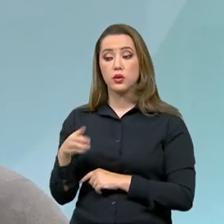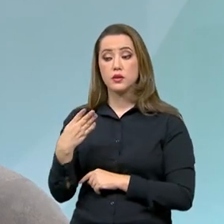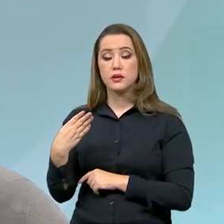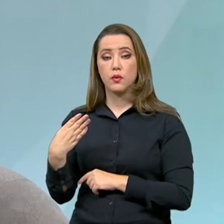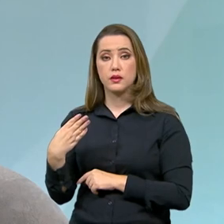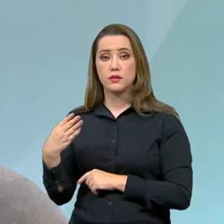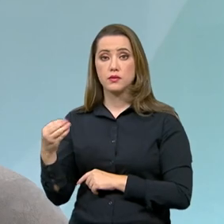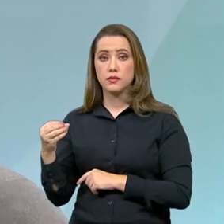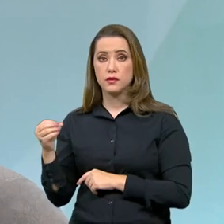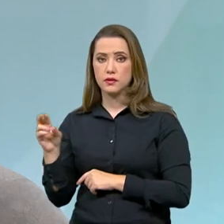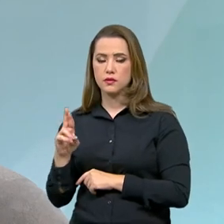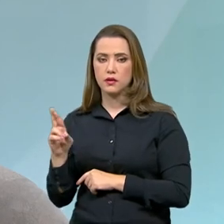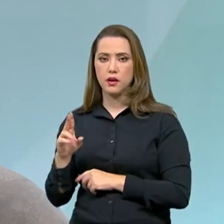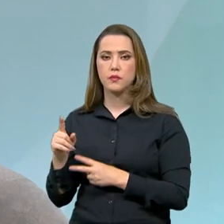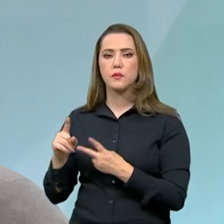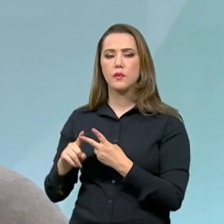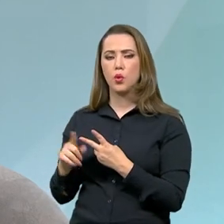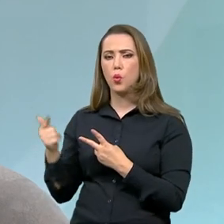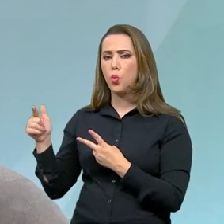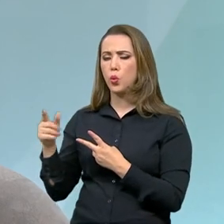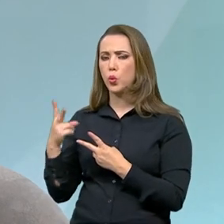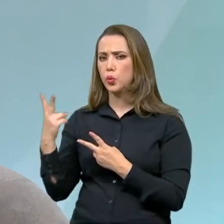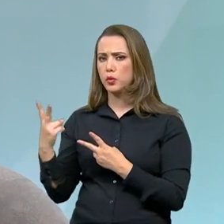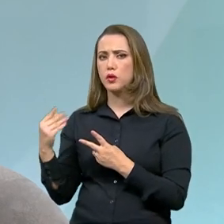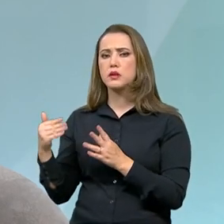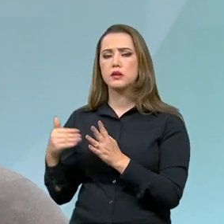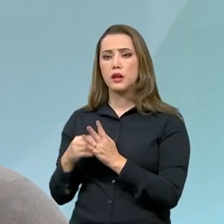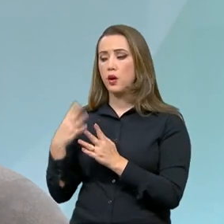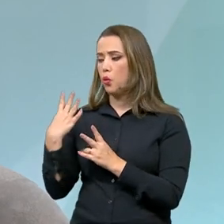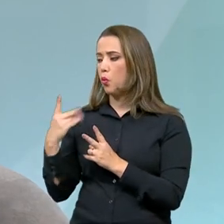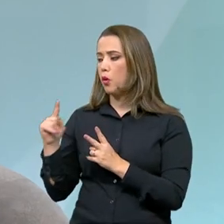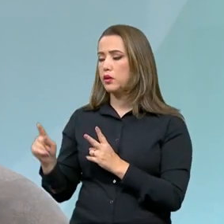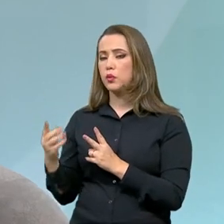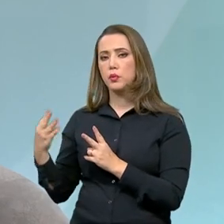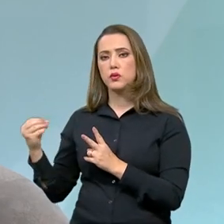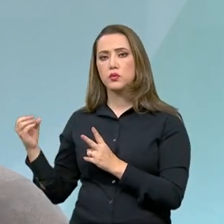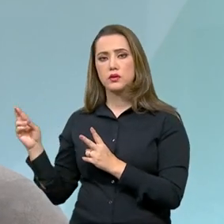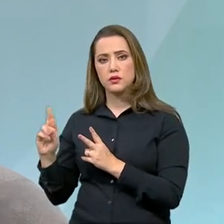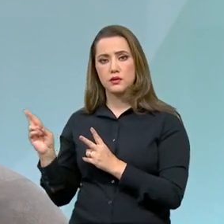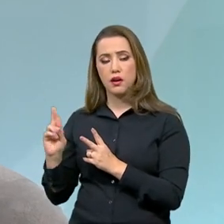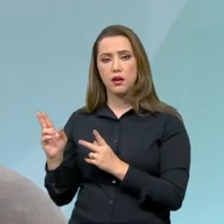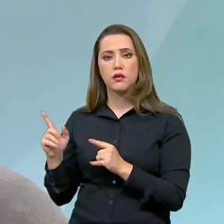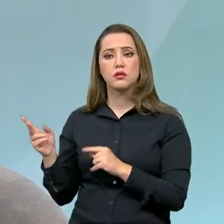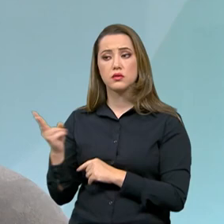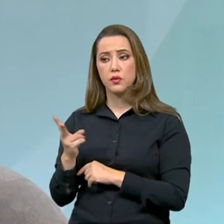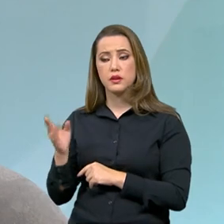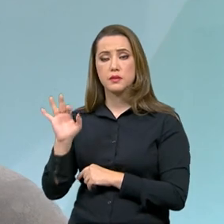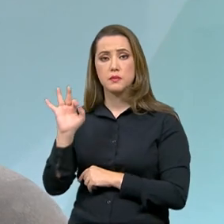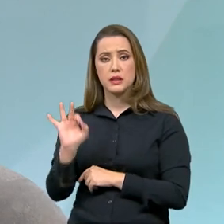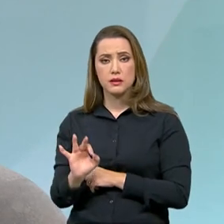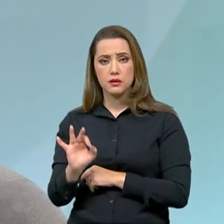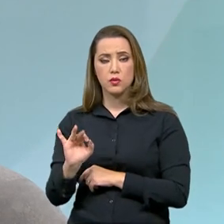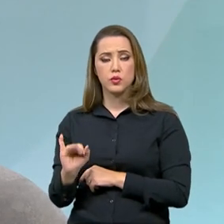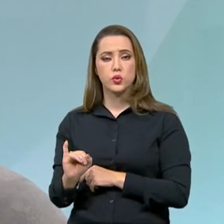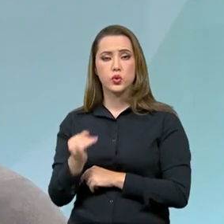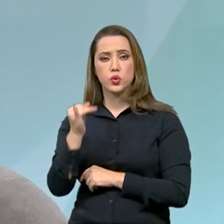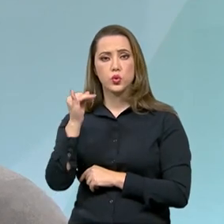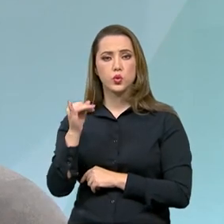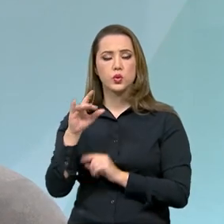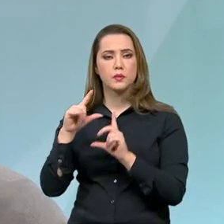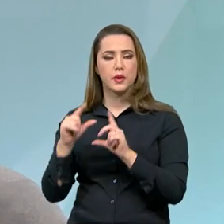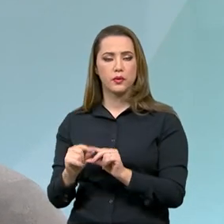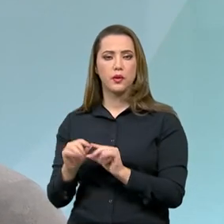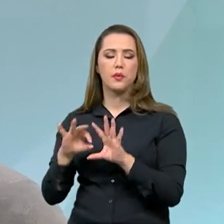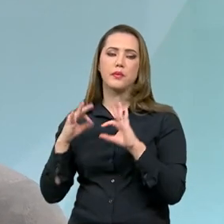que era de R$ 4.000, foi para R$.400. Então, isso traz mais famílias para esses benefícios, porque essas taxas menores são para as famílias